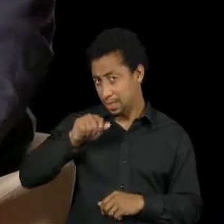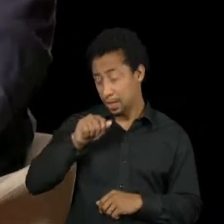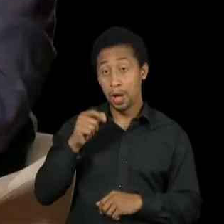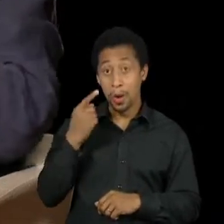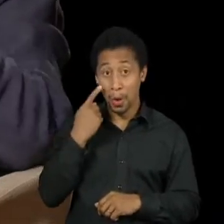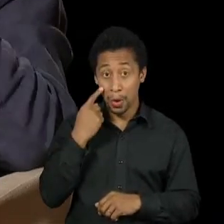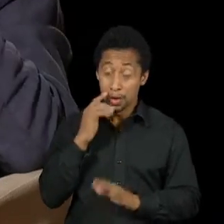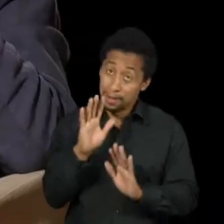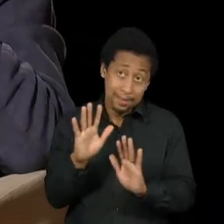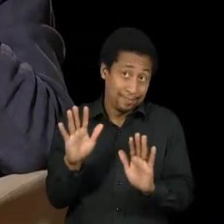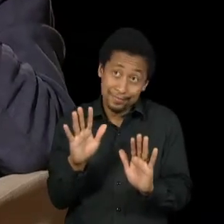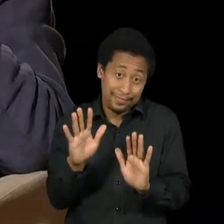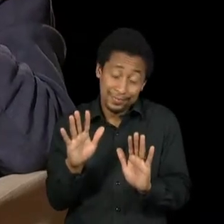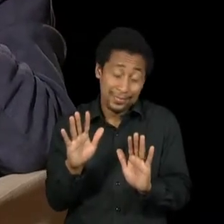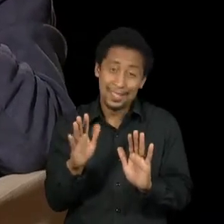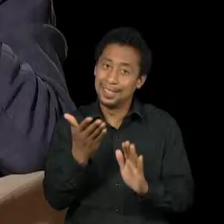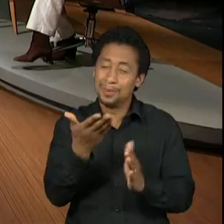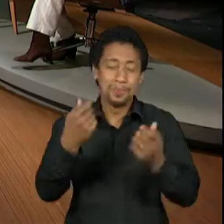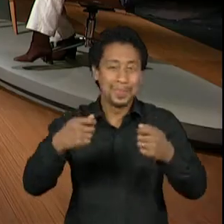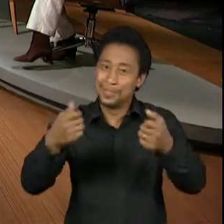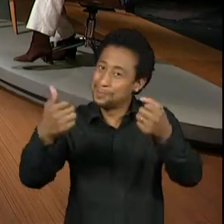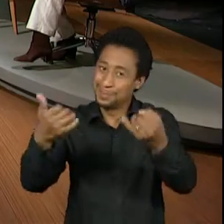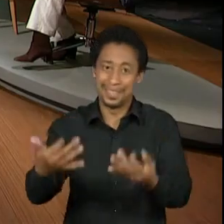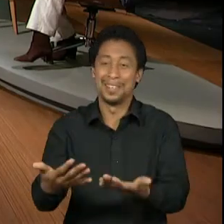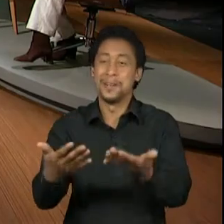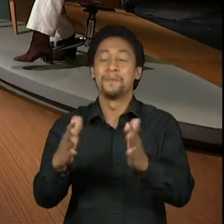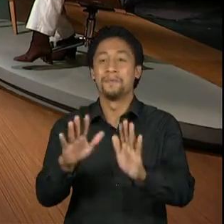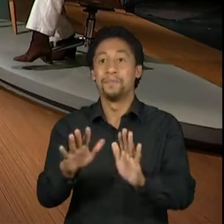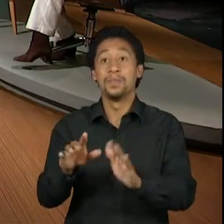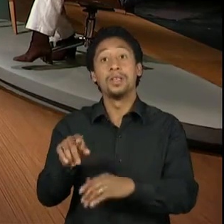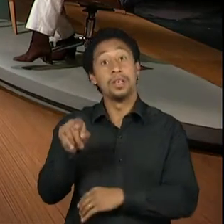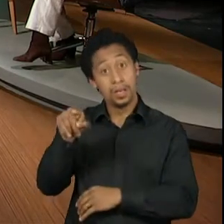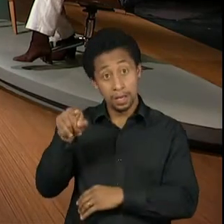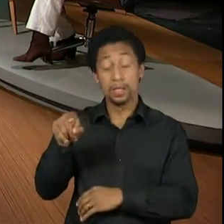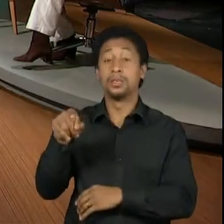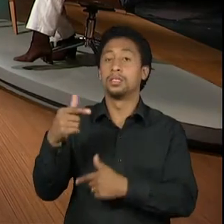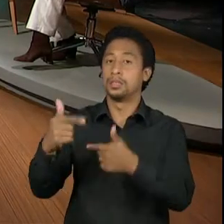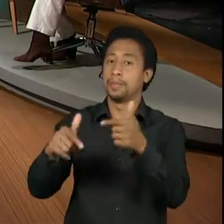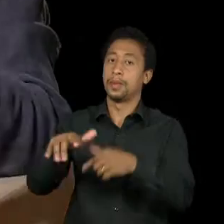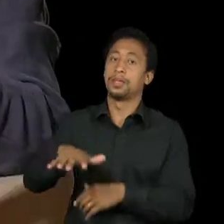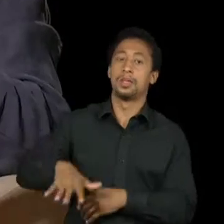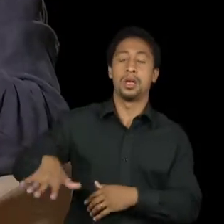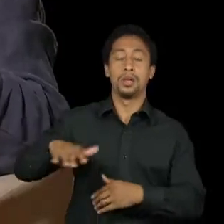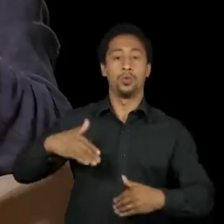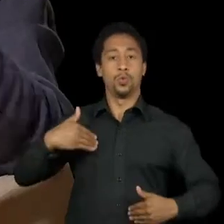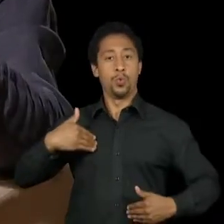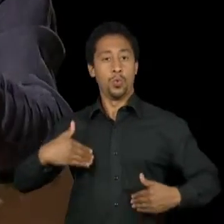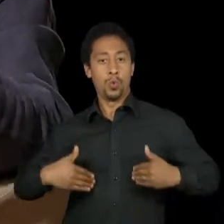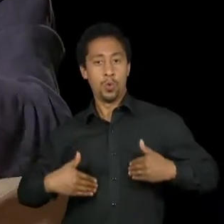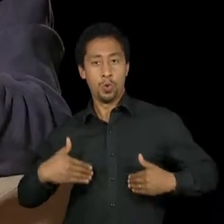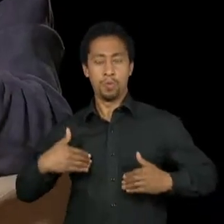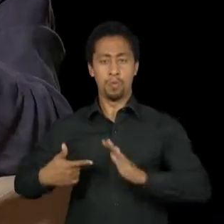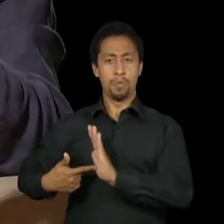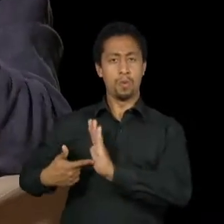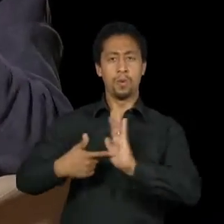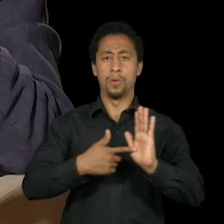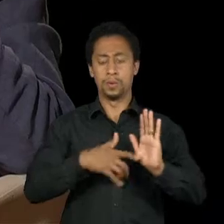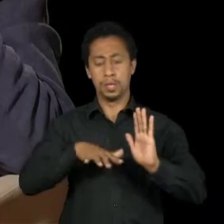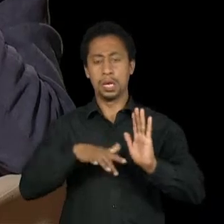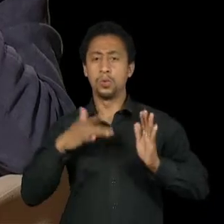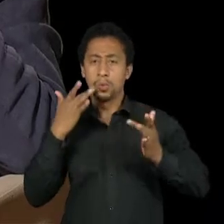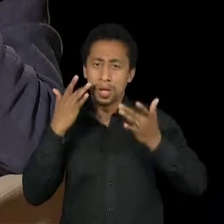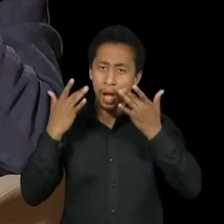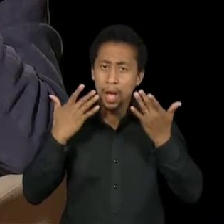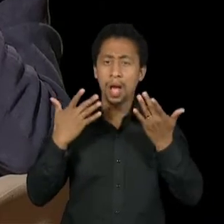terminar, porque é uma figura que eu amo. Ele é da área de corpo também, um crítico. A área de teatro, de corpo, da pedagogia. É um homem